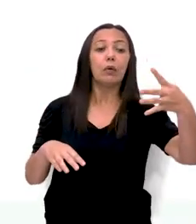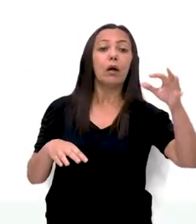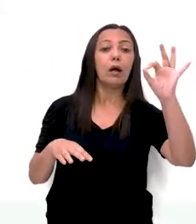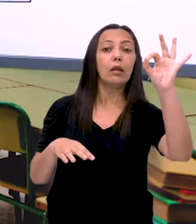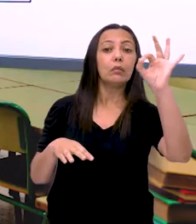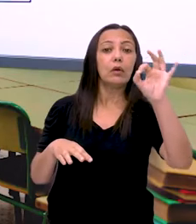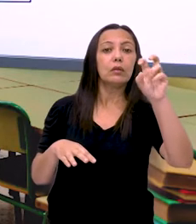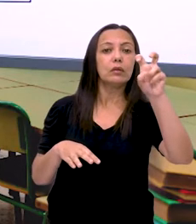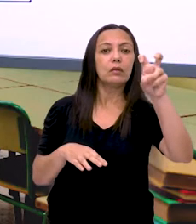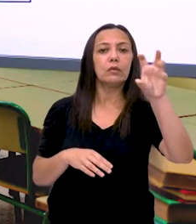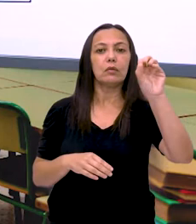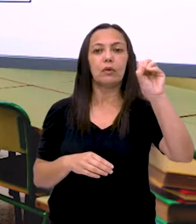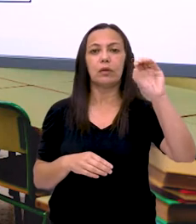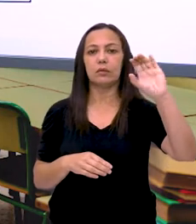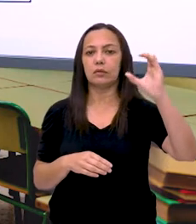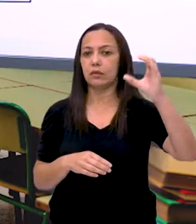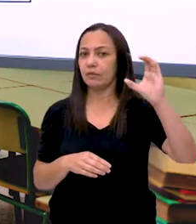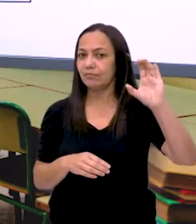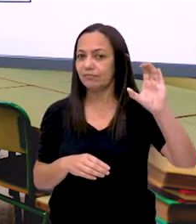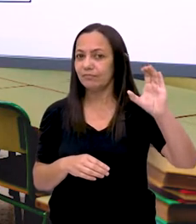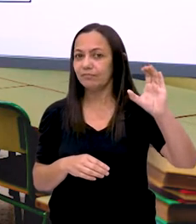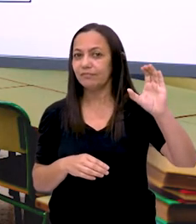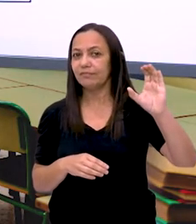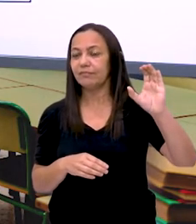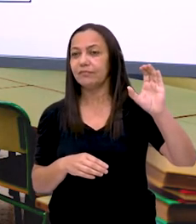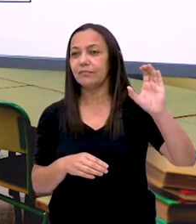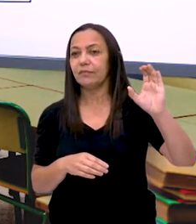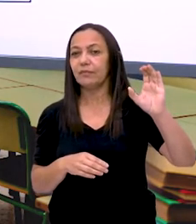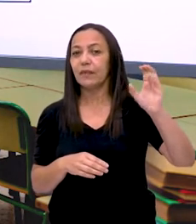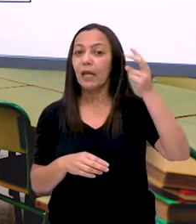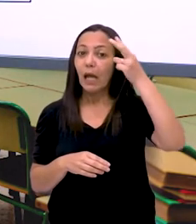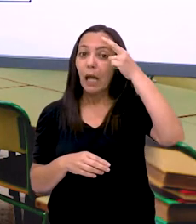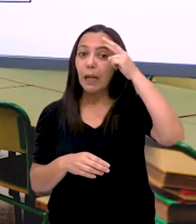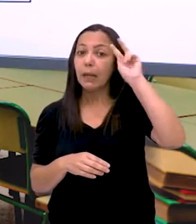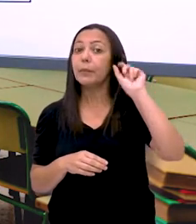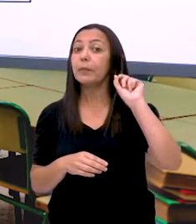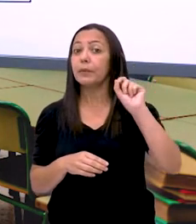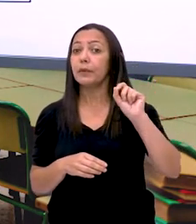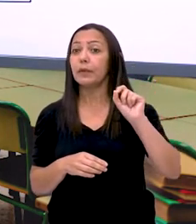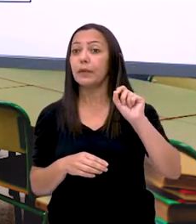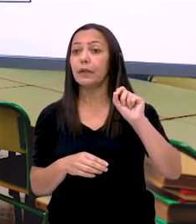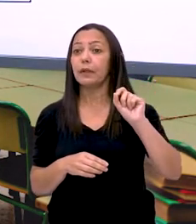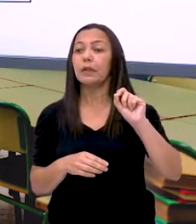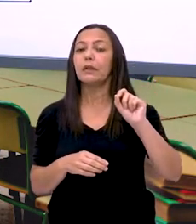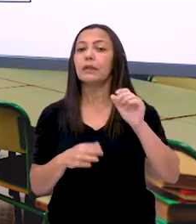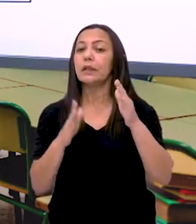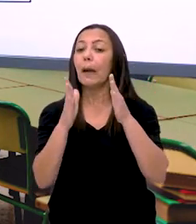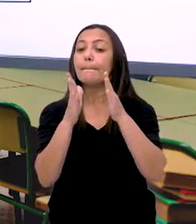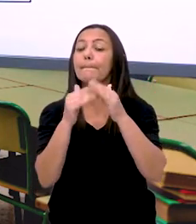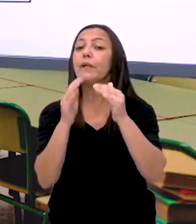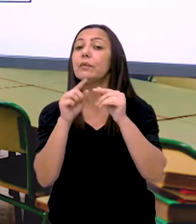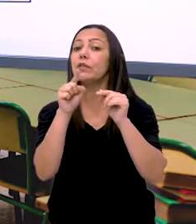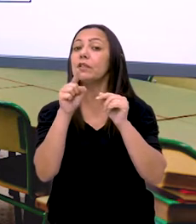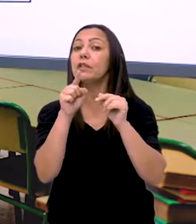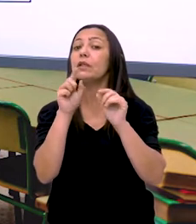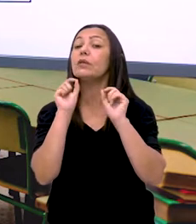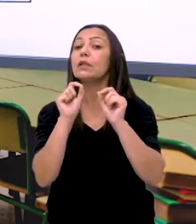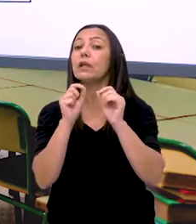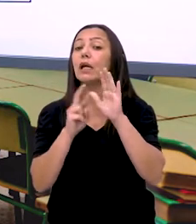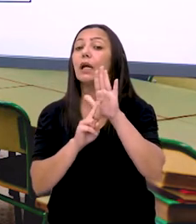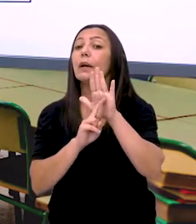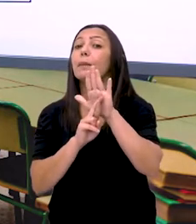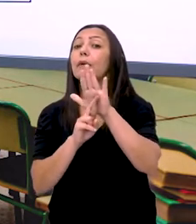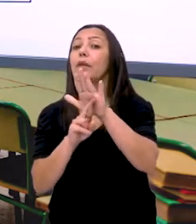4 moedas de 50 centavos. Lembra ao detalhe aqui. Que pede que você